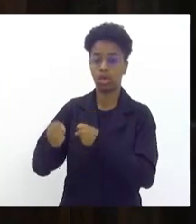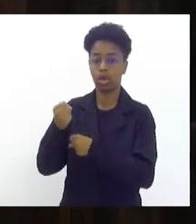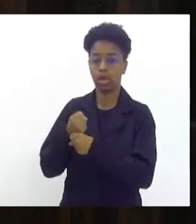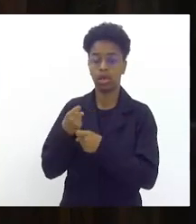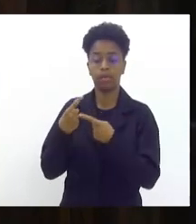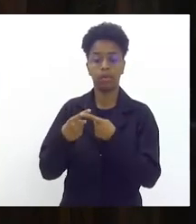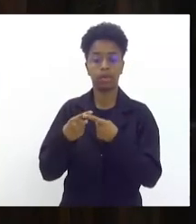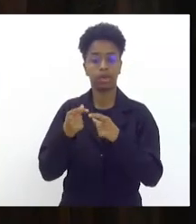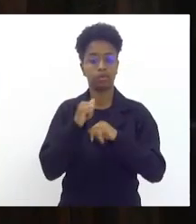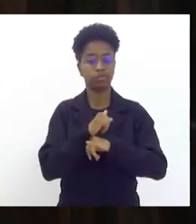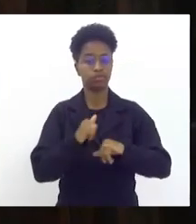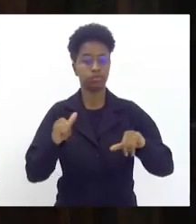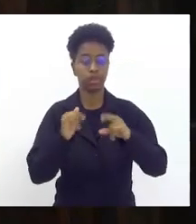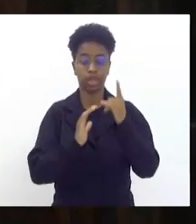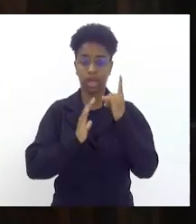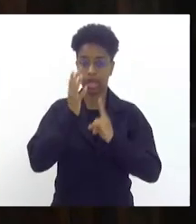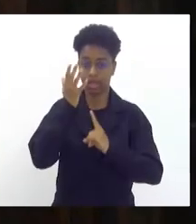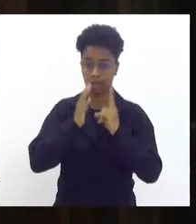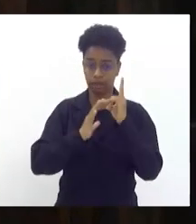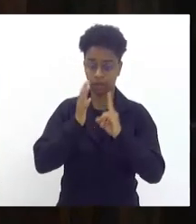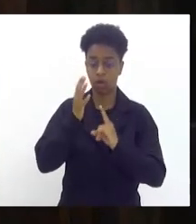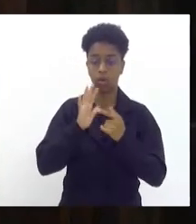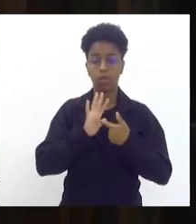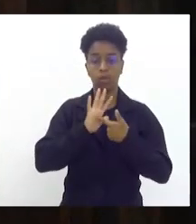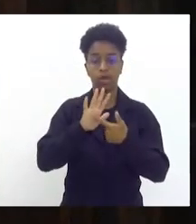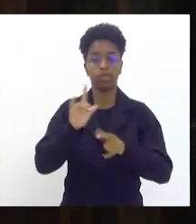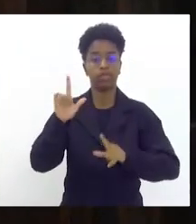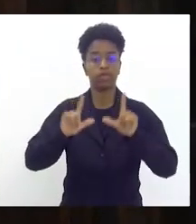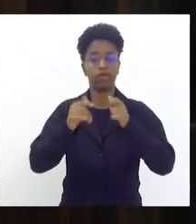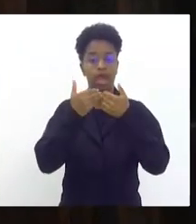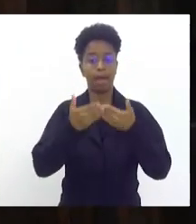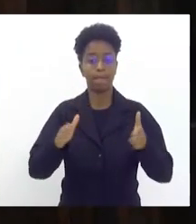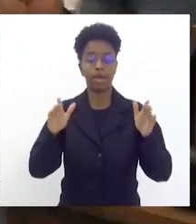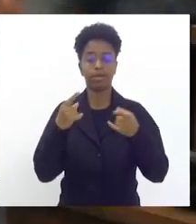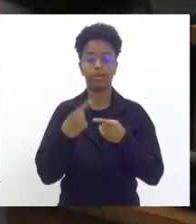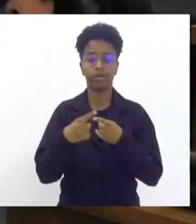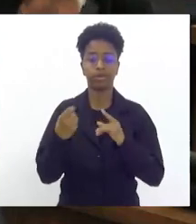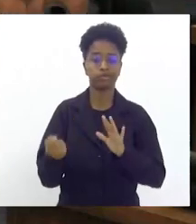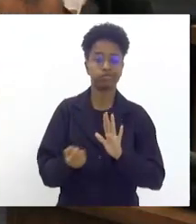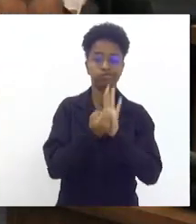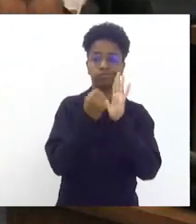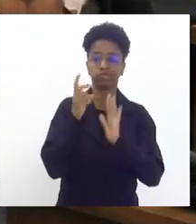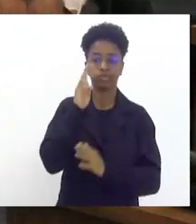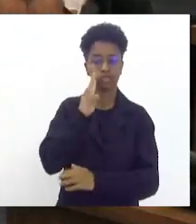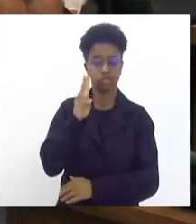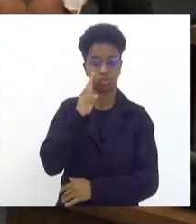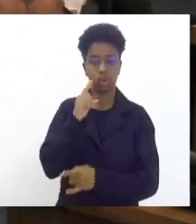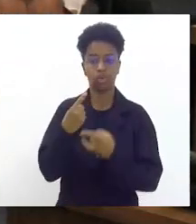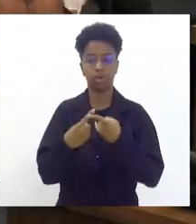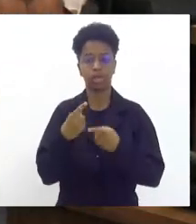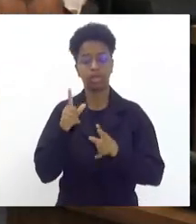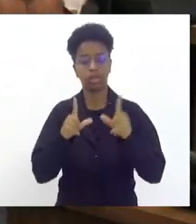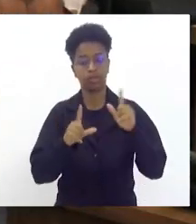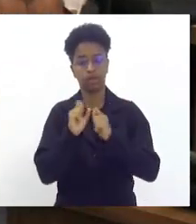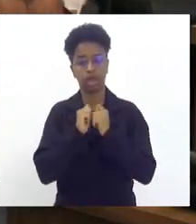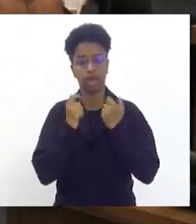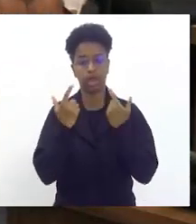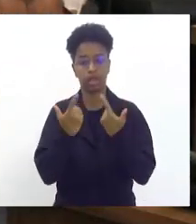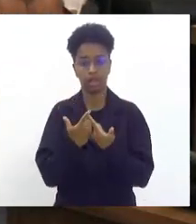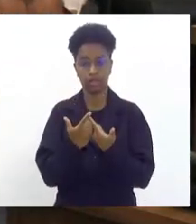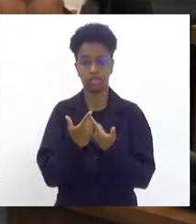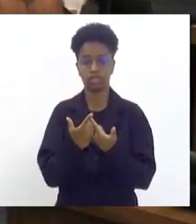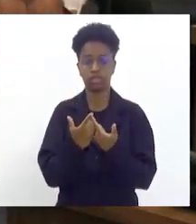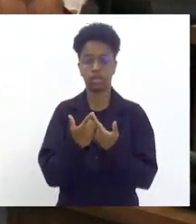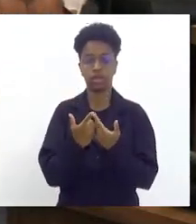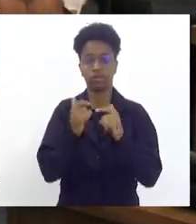o carnaval da Intendente Magalhães para a TV aberta foi um fato histórico a TV Alerj transmitiu o carnaval